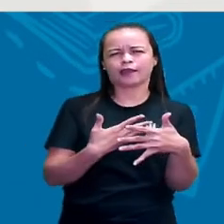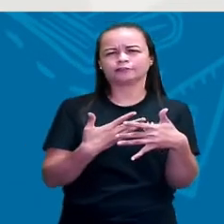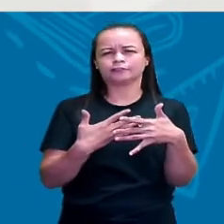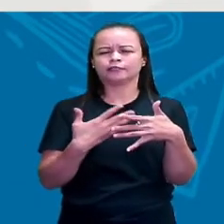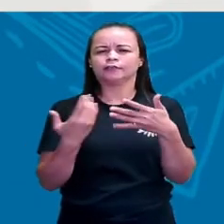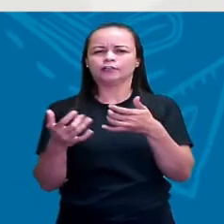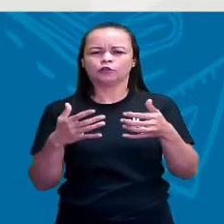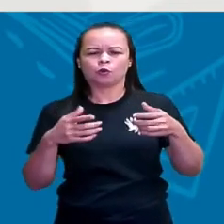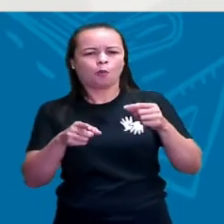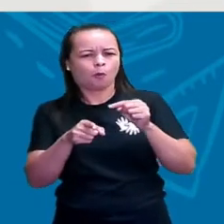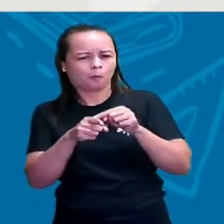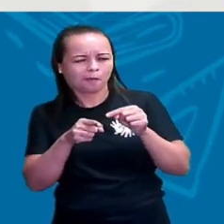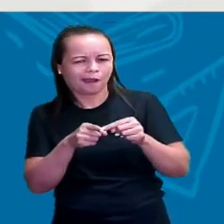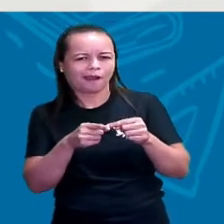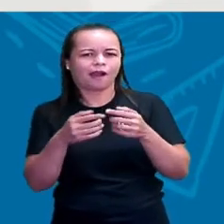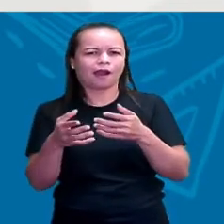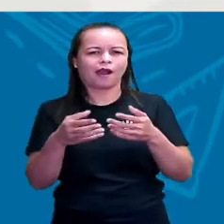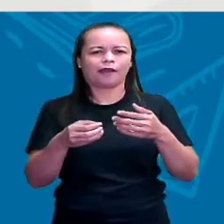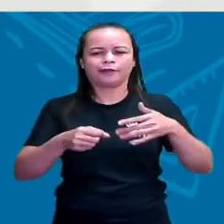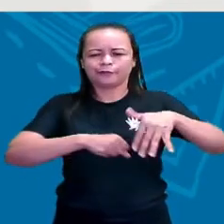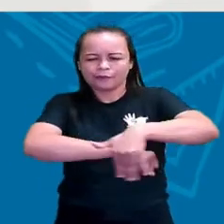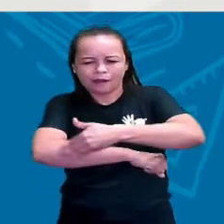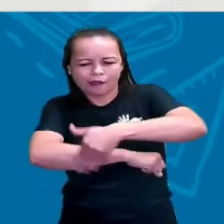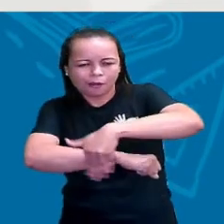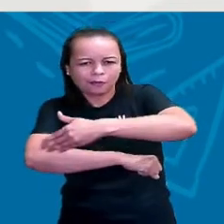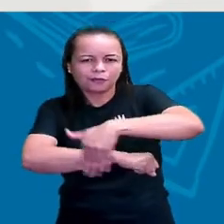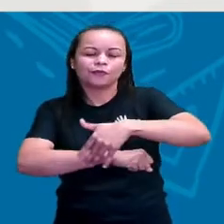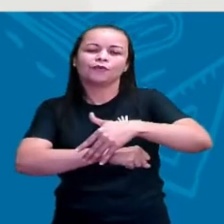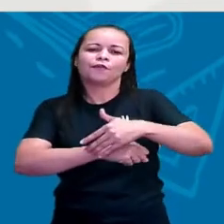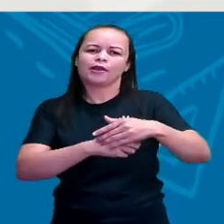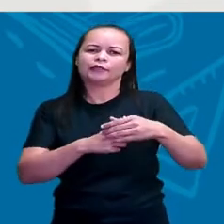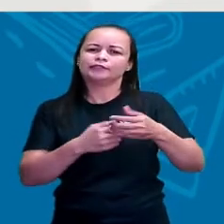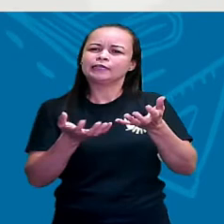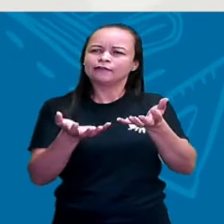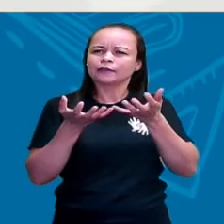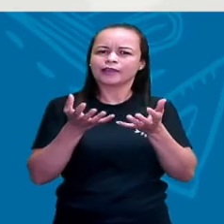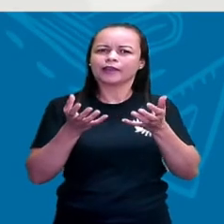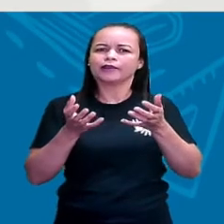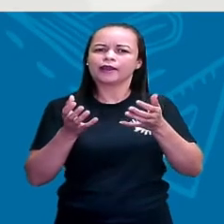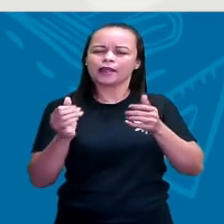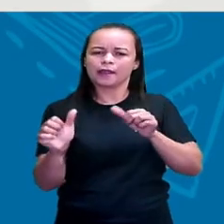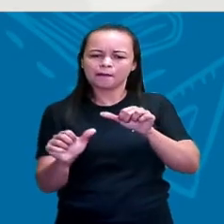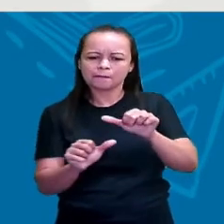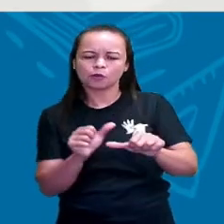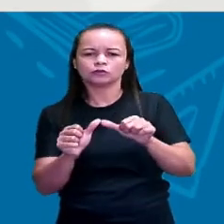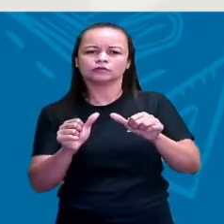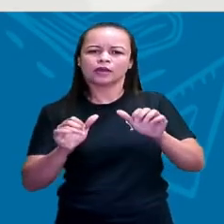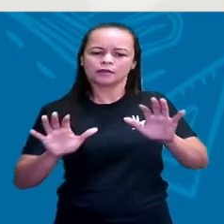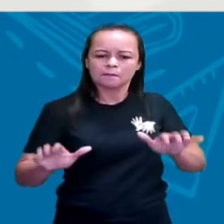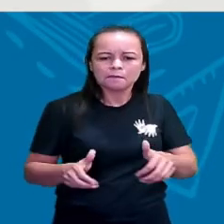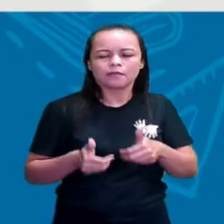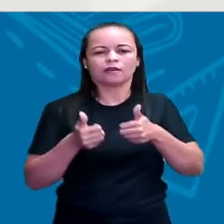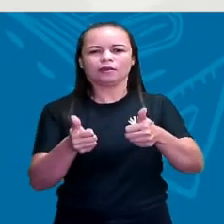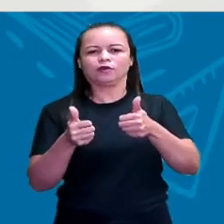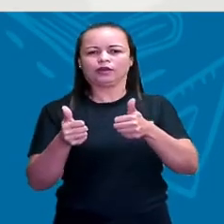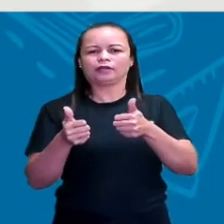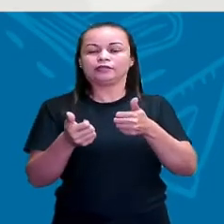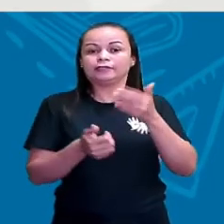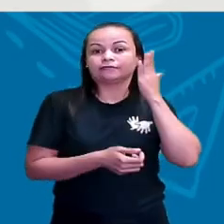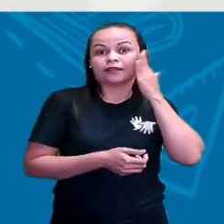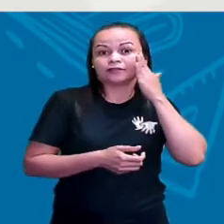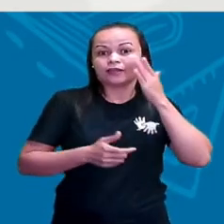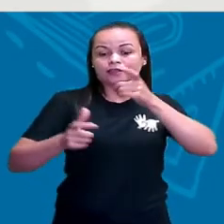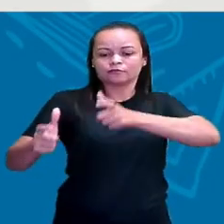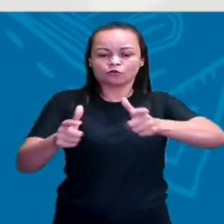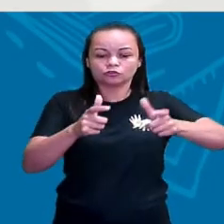nosso bairro, a nossa rua. A gente poder olhar para esses lugares, compreender qual foi a construção desses